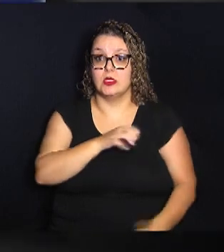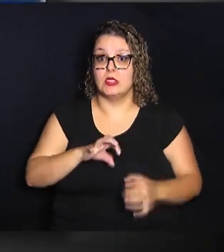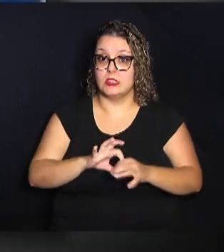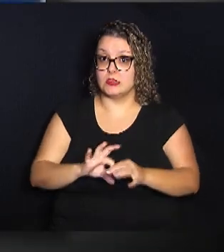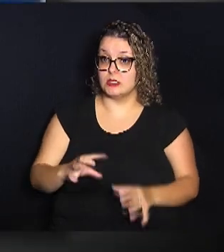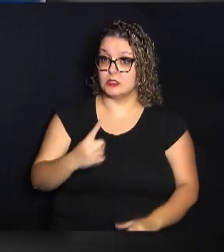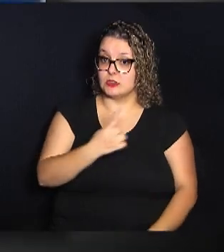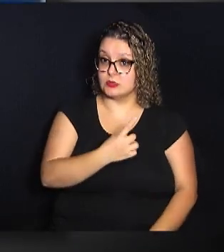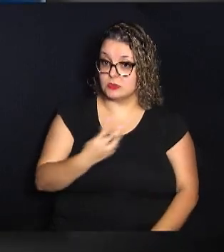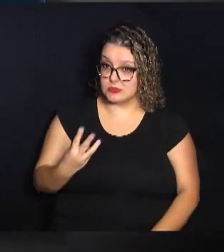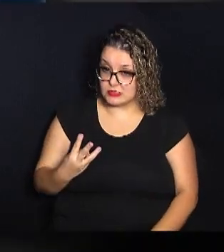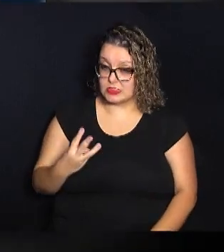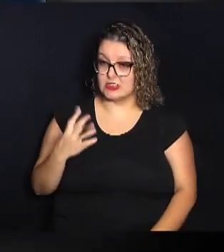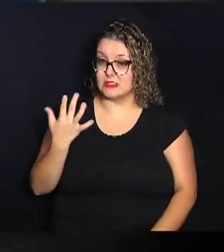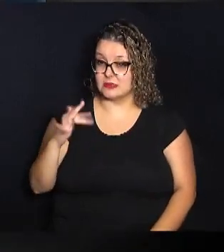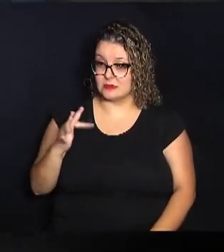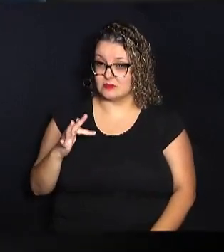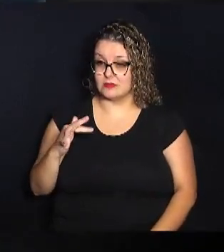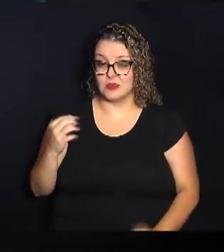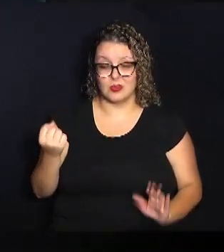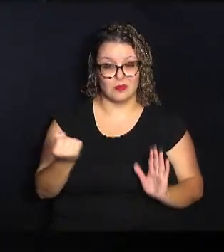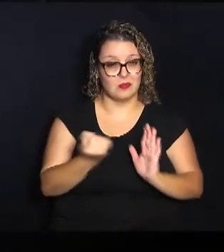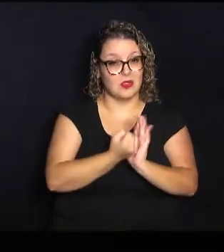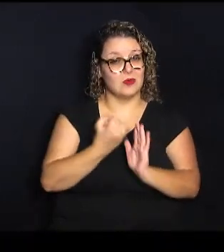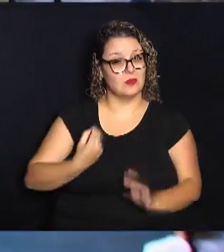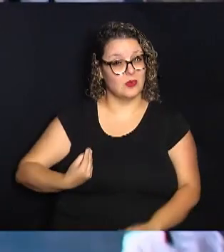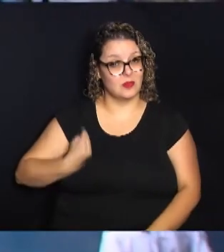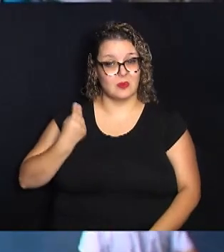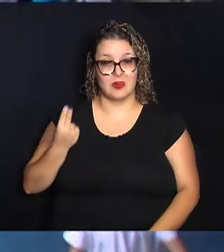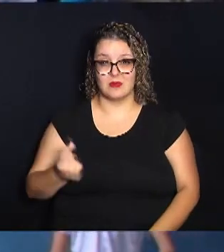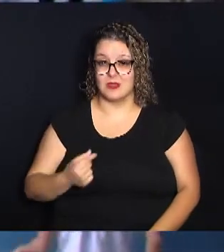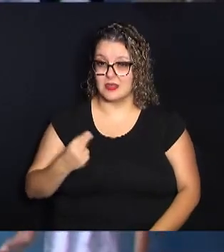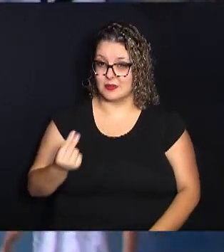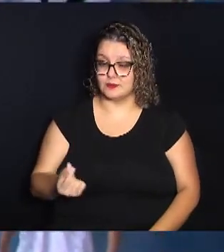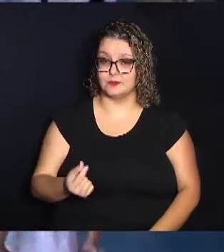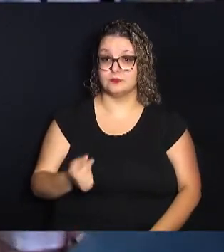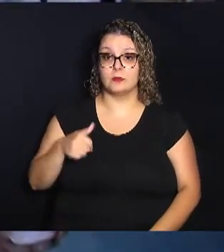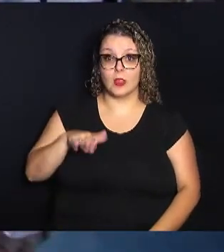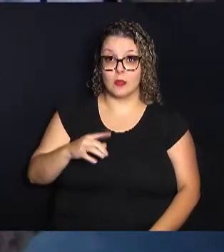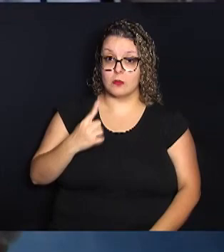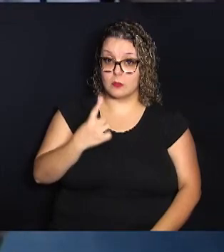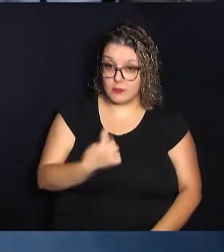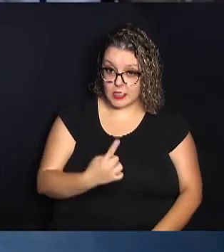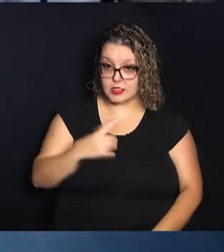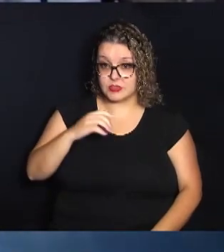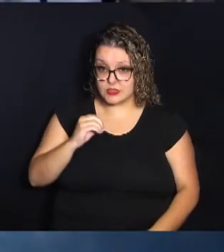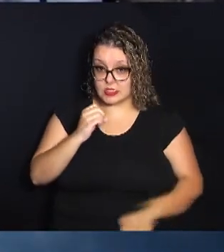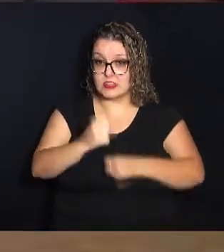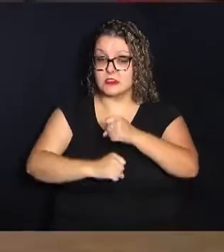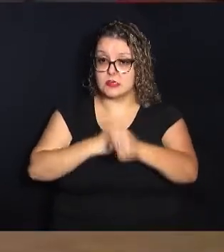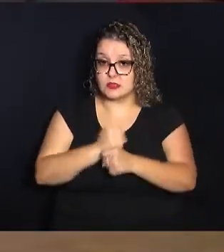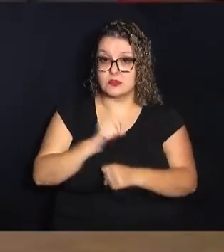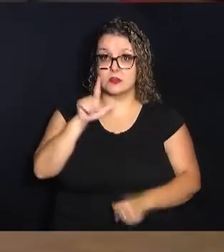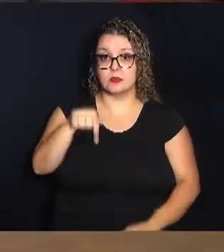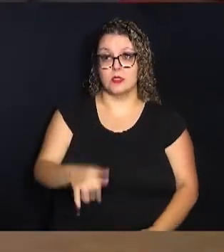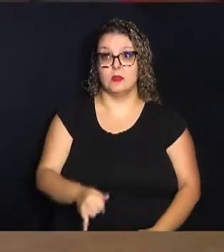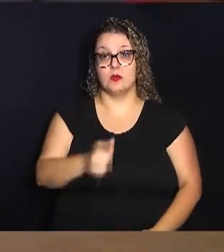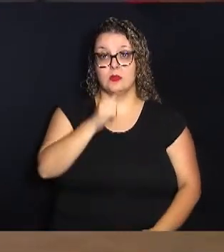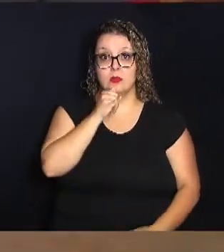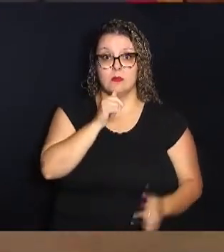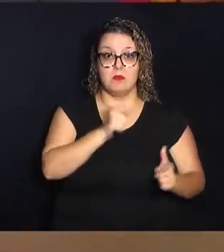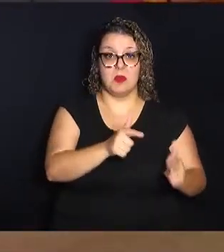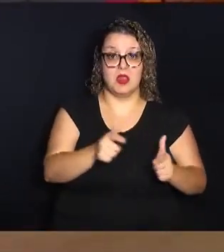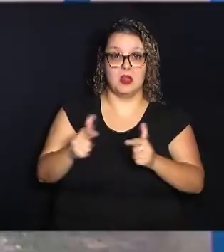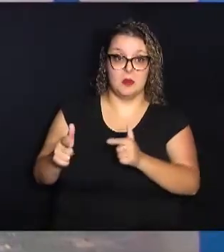feridos e marcas para uma vida inteira. Mais de uma década depois, o exemplo da tragédia